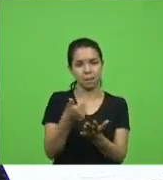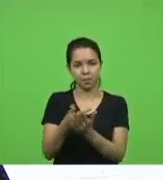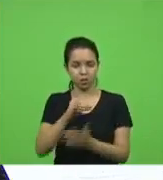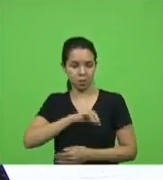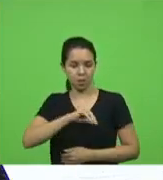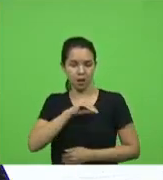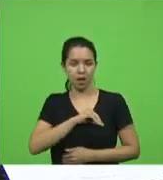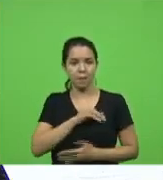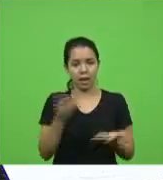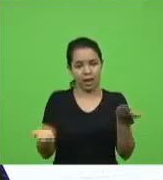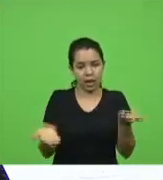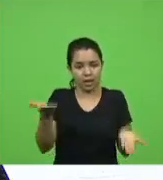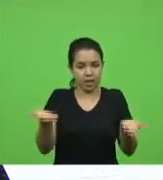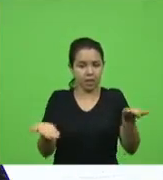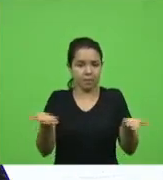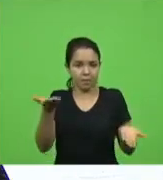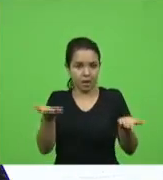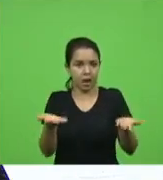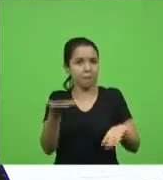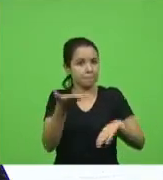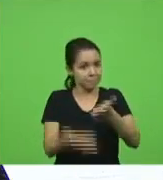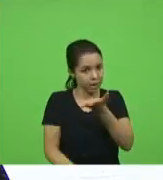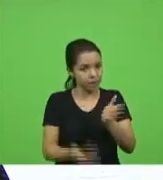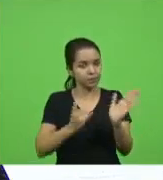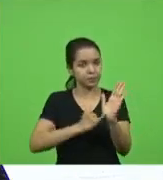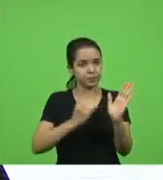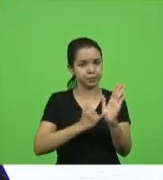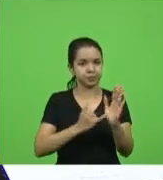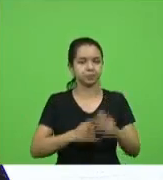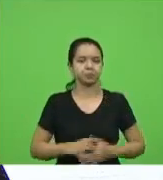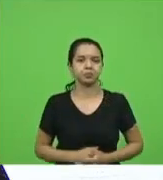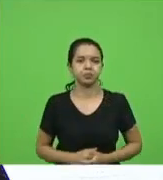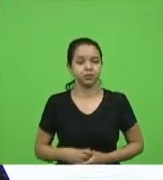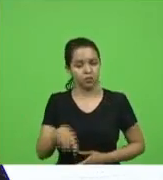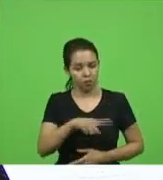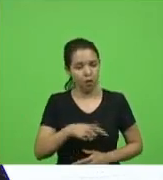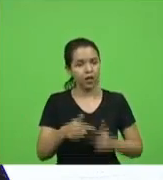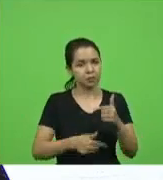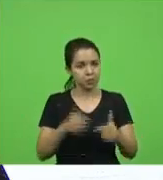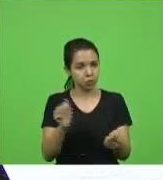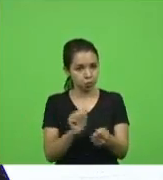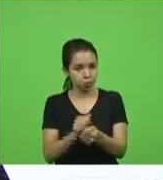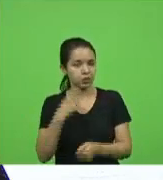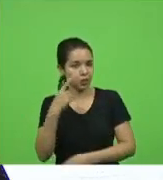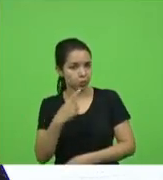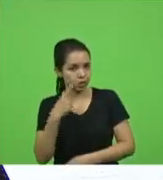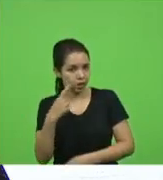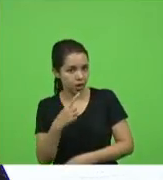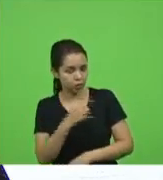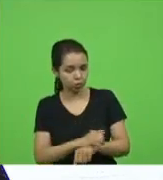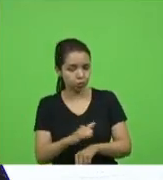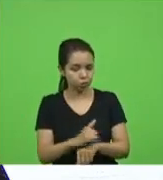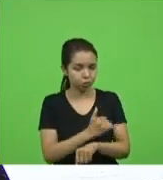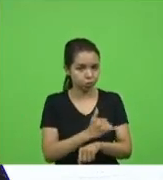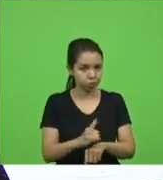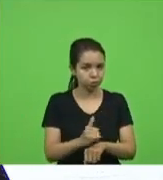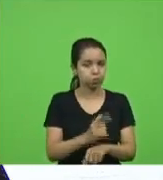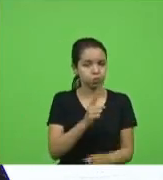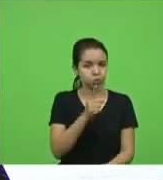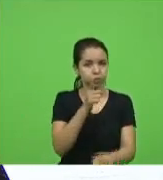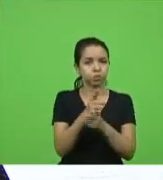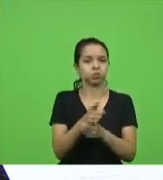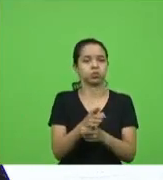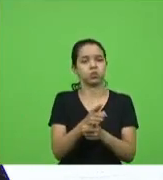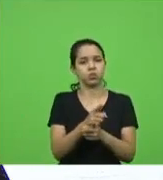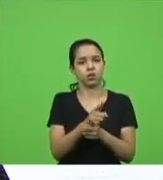inflacionária e nós vamos trabalhar aqui na Assembleia Legislativa com muitos deputados para encontrar uma alternativa é um absurdo que outras categorias do